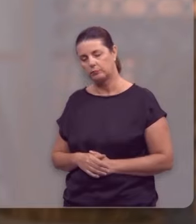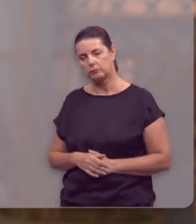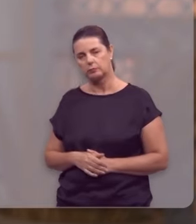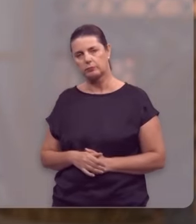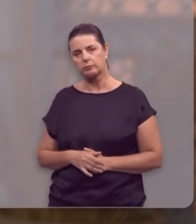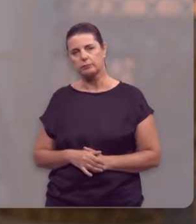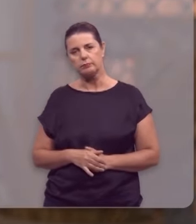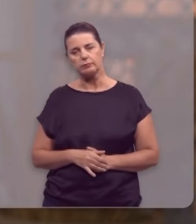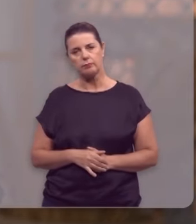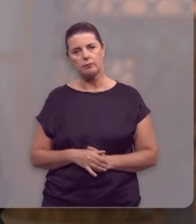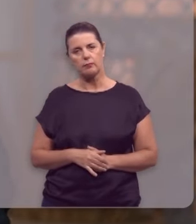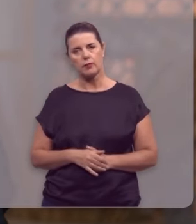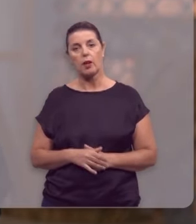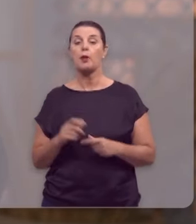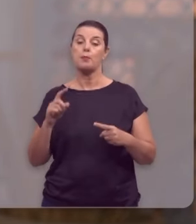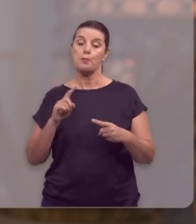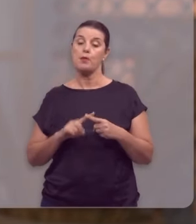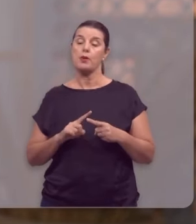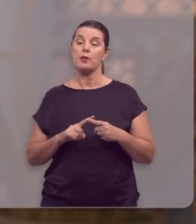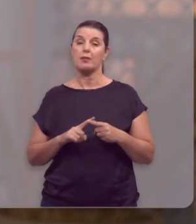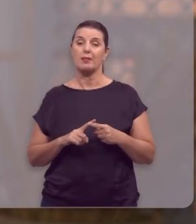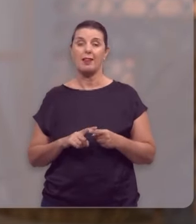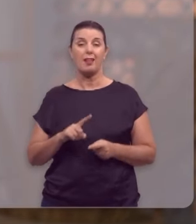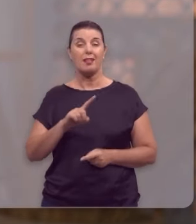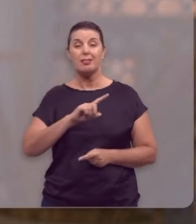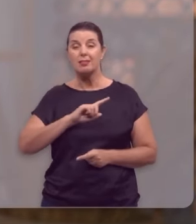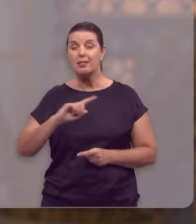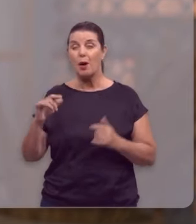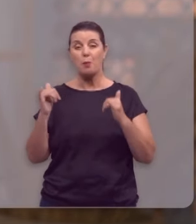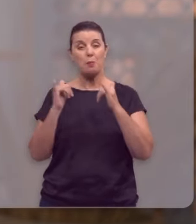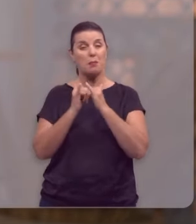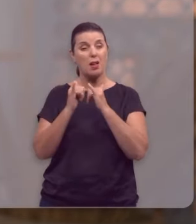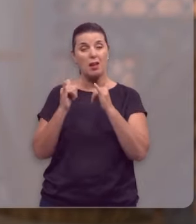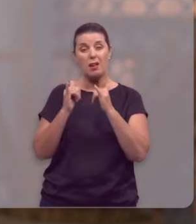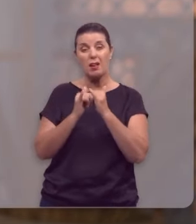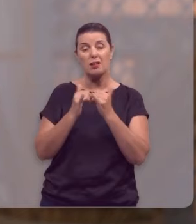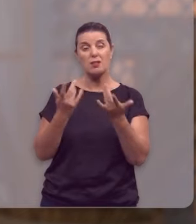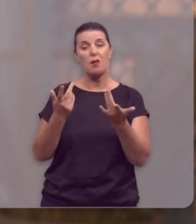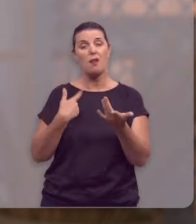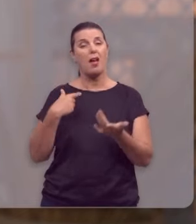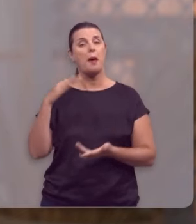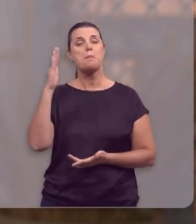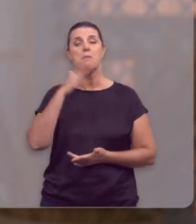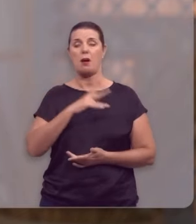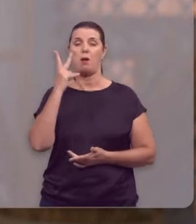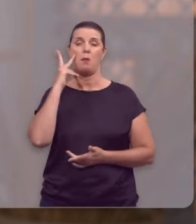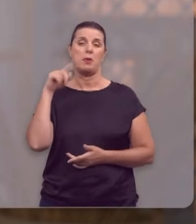Porque não perdoar é uma tragédia.